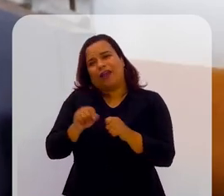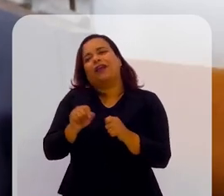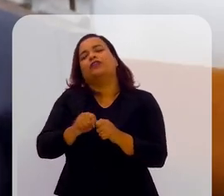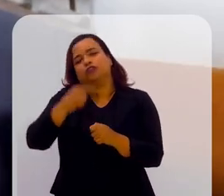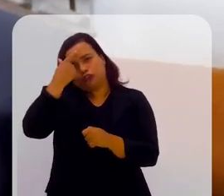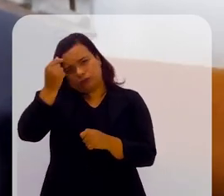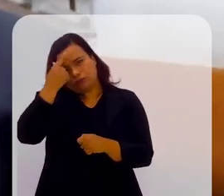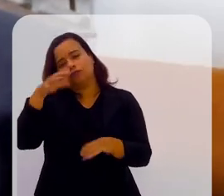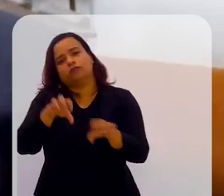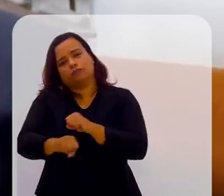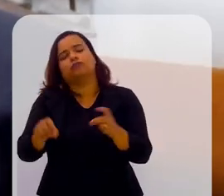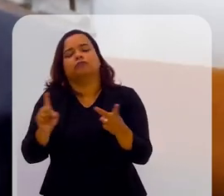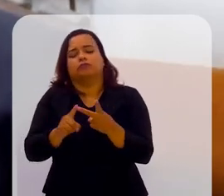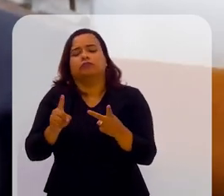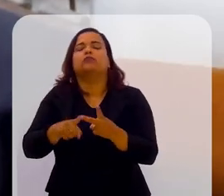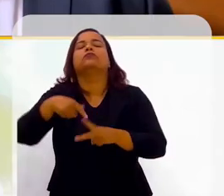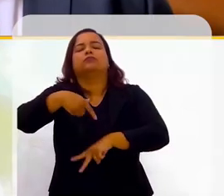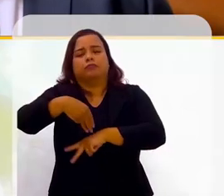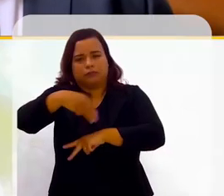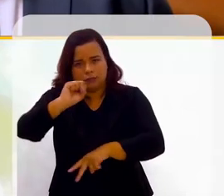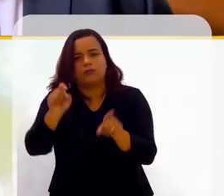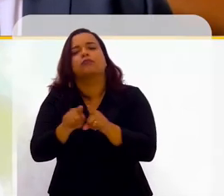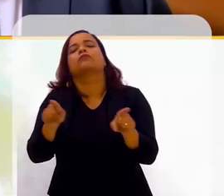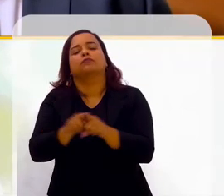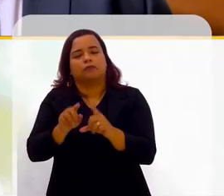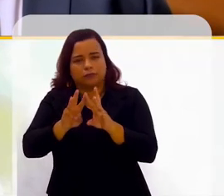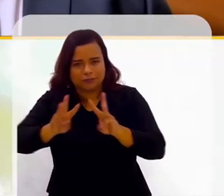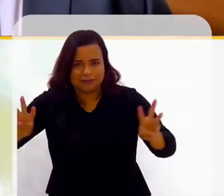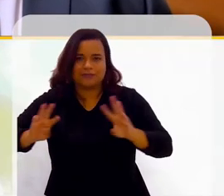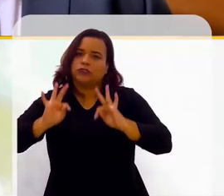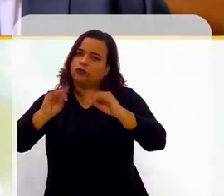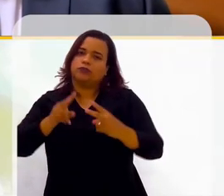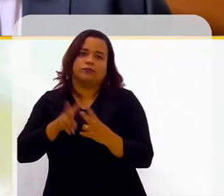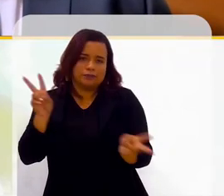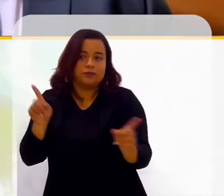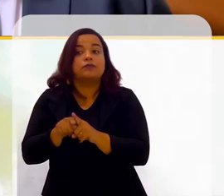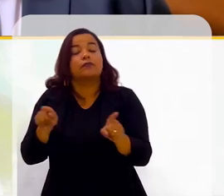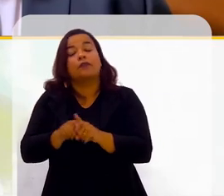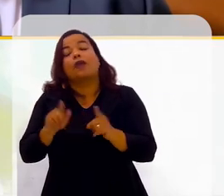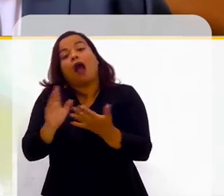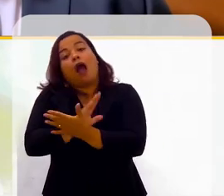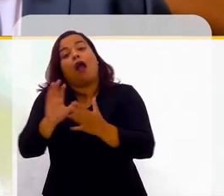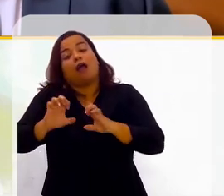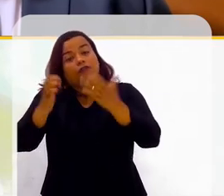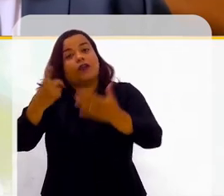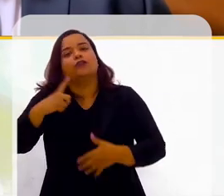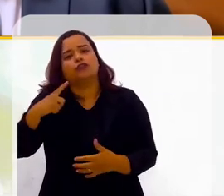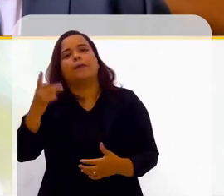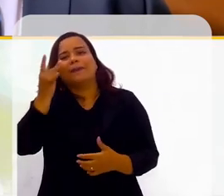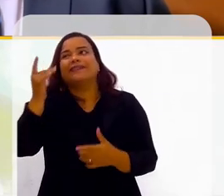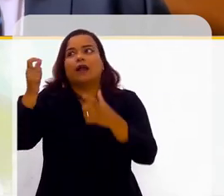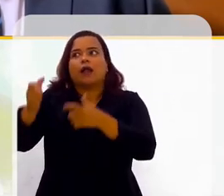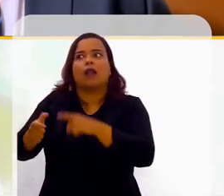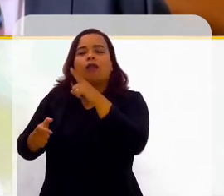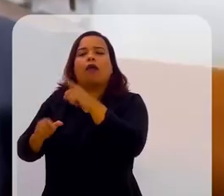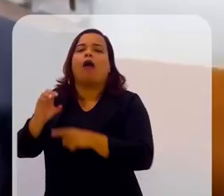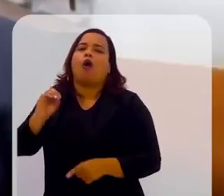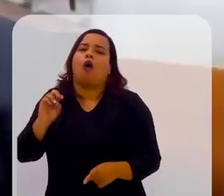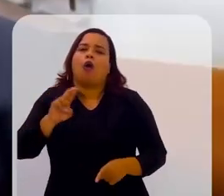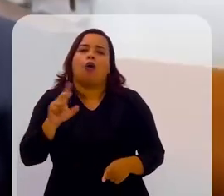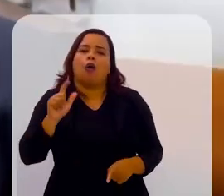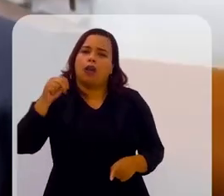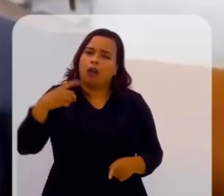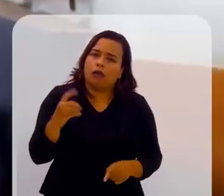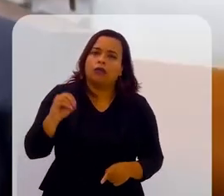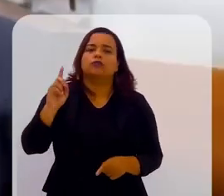conosco integralmente via internet. E a gente tem eventos presenciais em Orlando e aí são